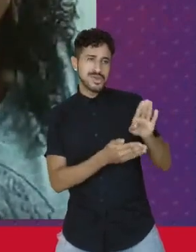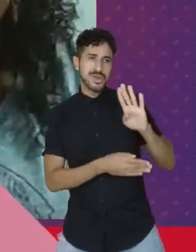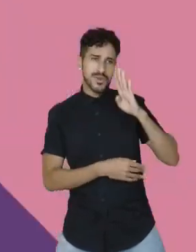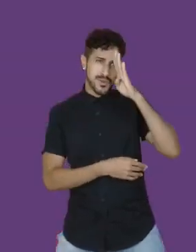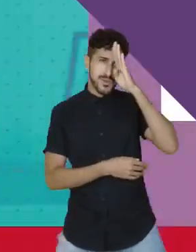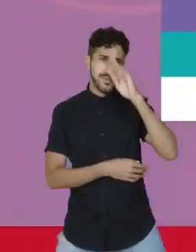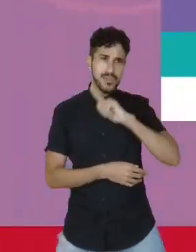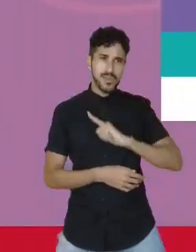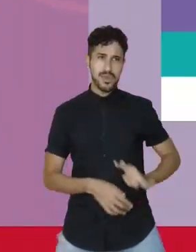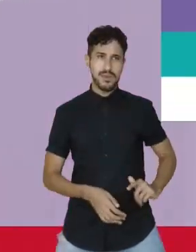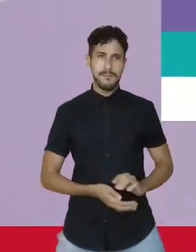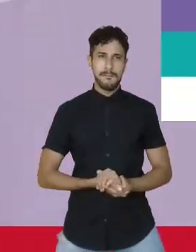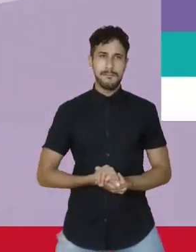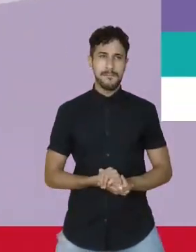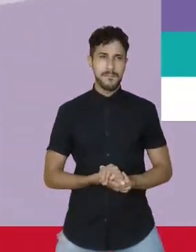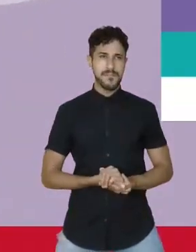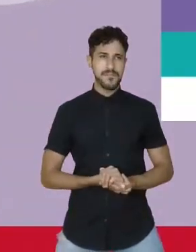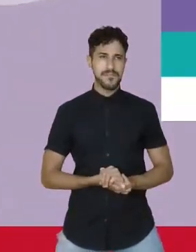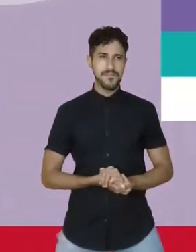governo.